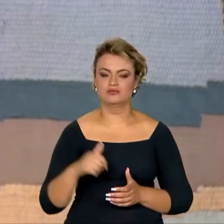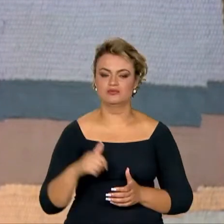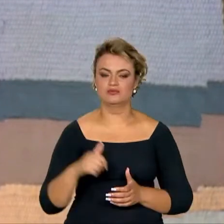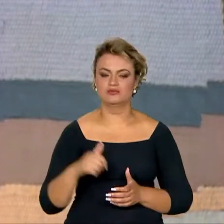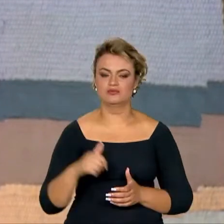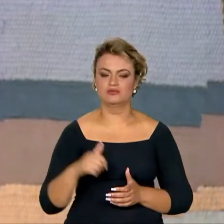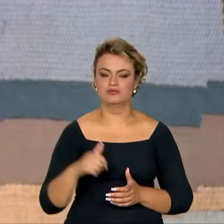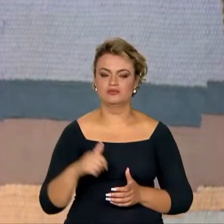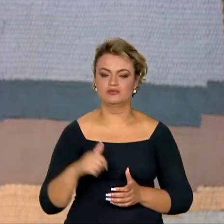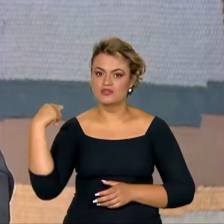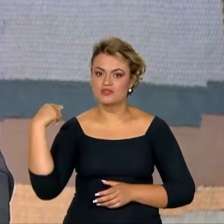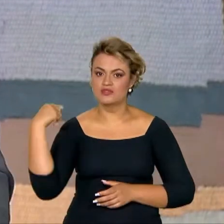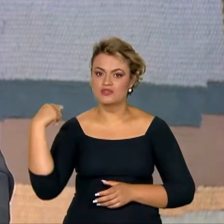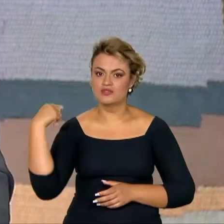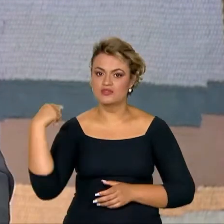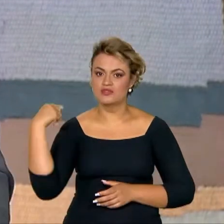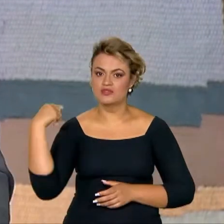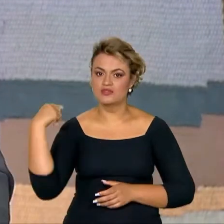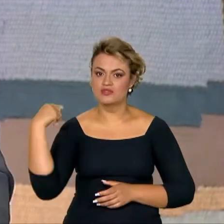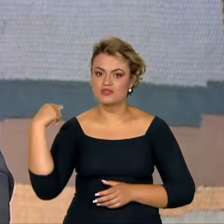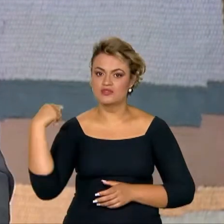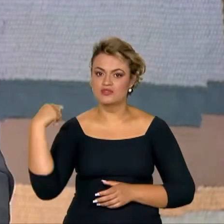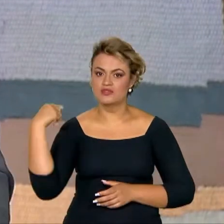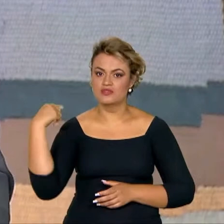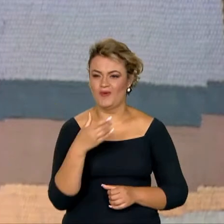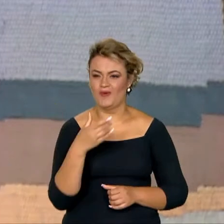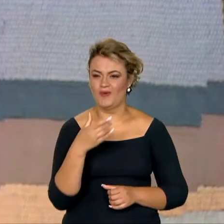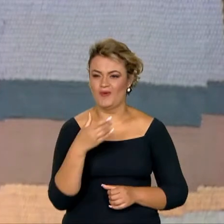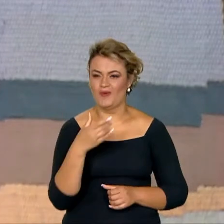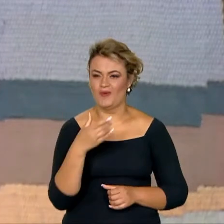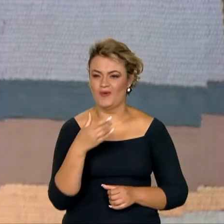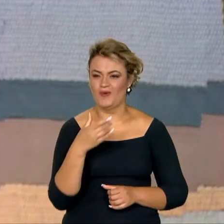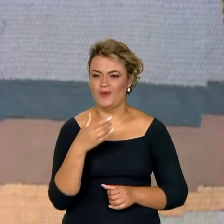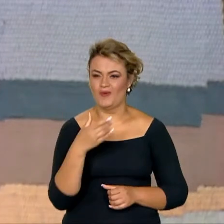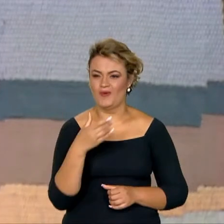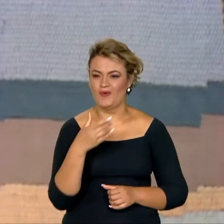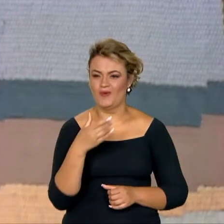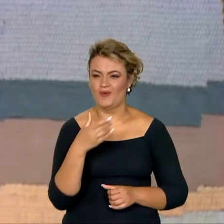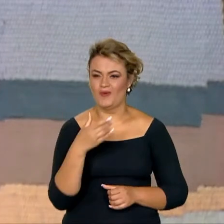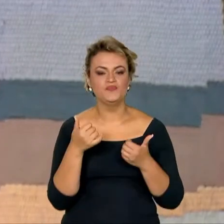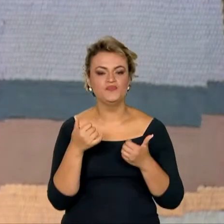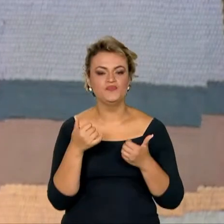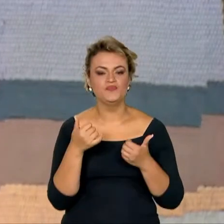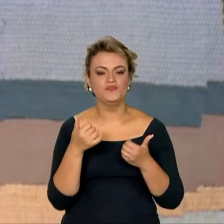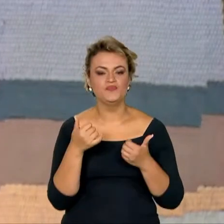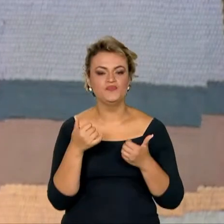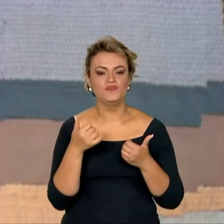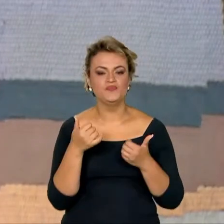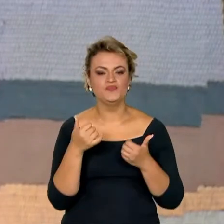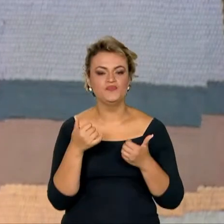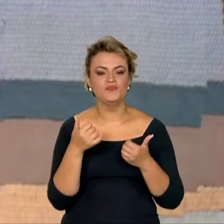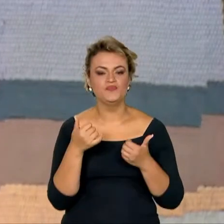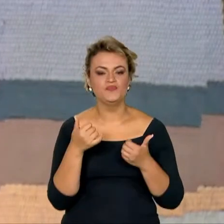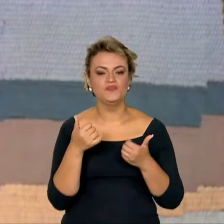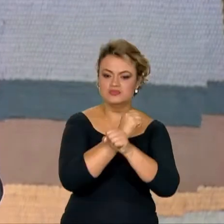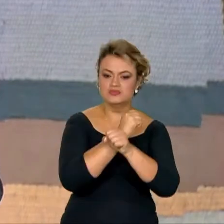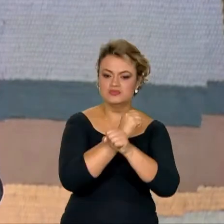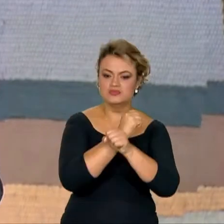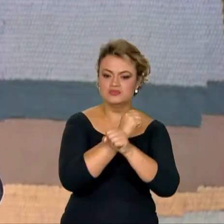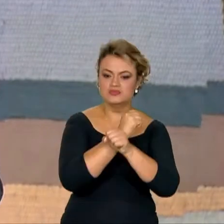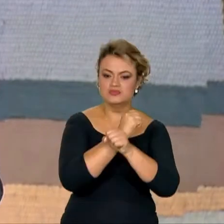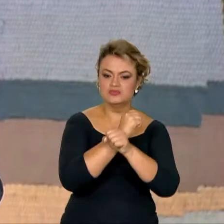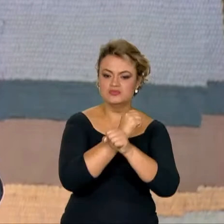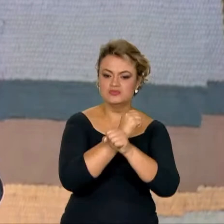nós vamos, junto com o que Maurício se referiu, Maurício se referiu a obras, ações de